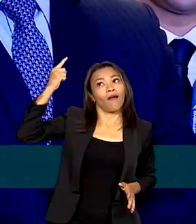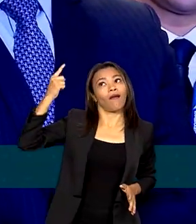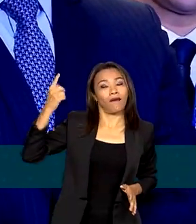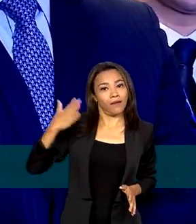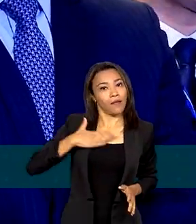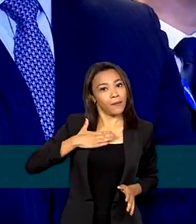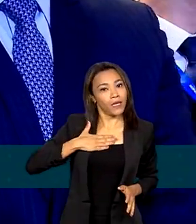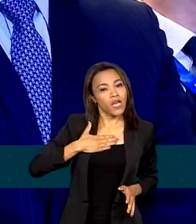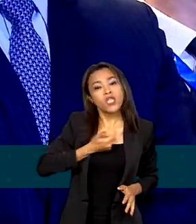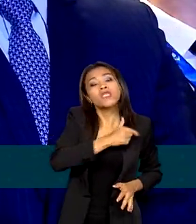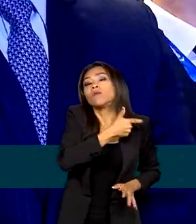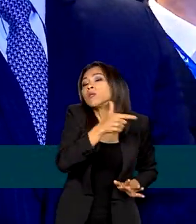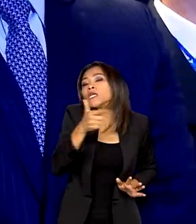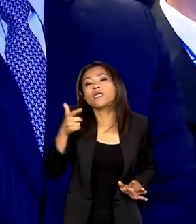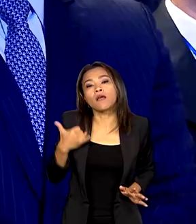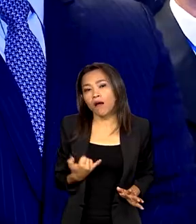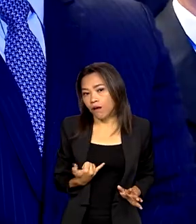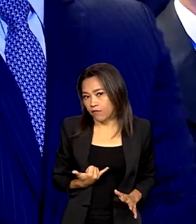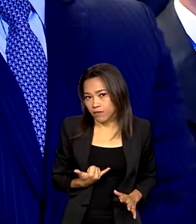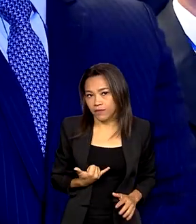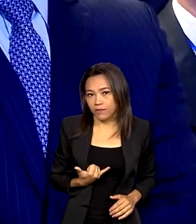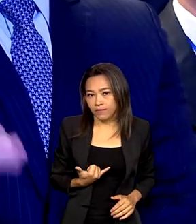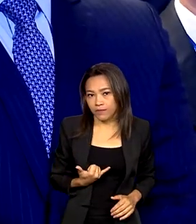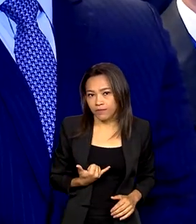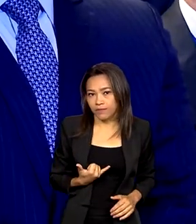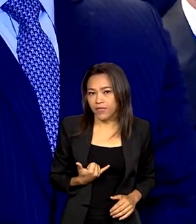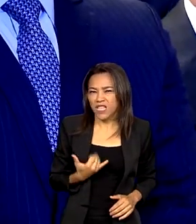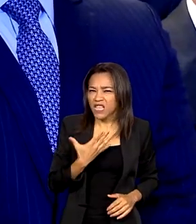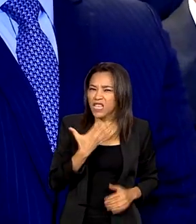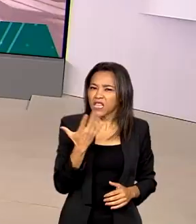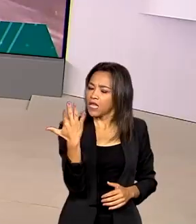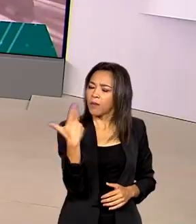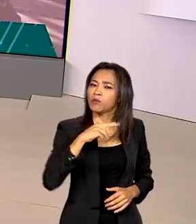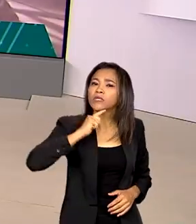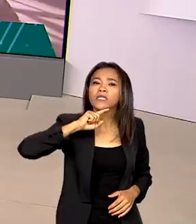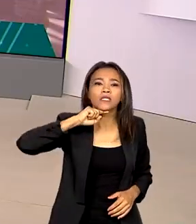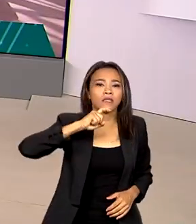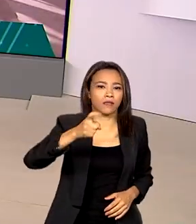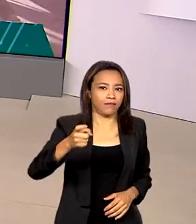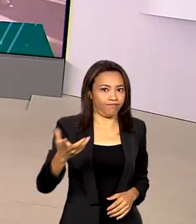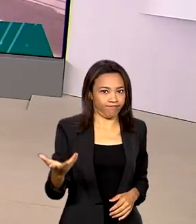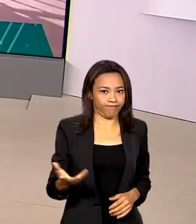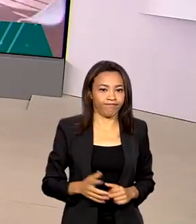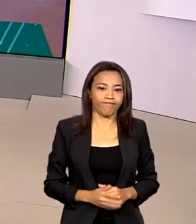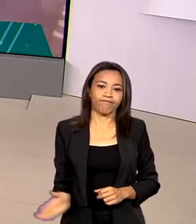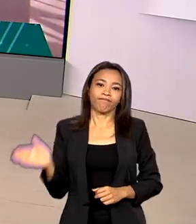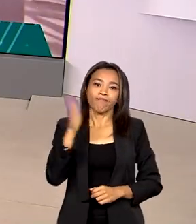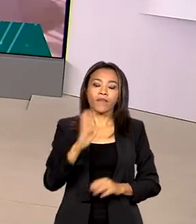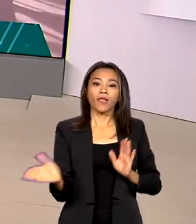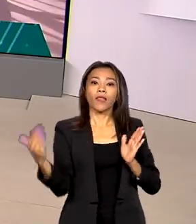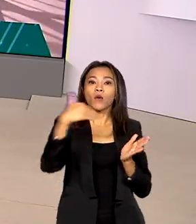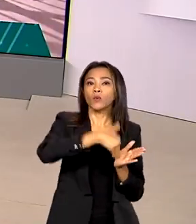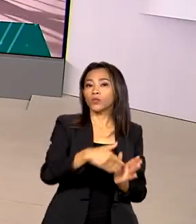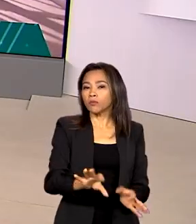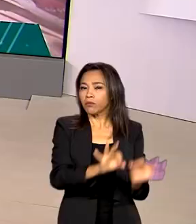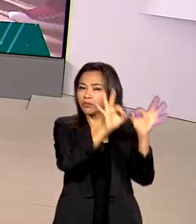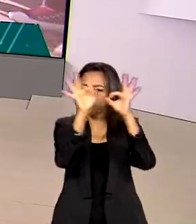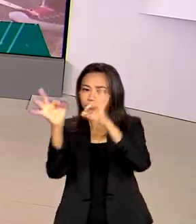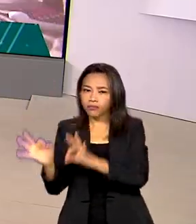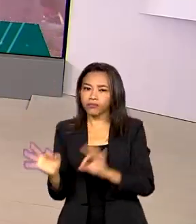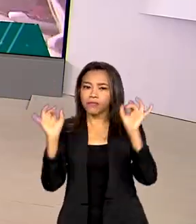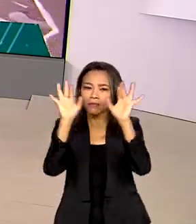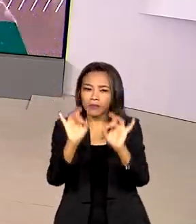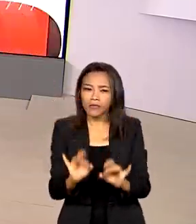não existiriam armas na mão de ninguém. Na última reportagem especial